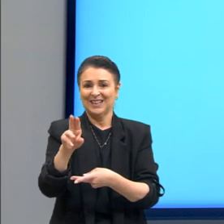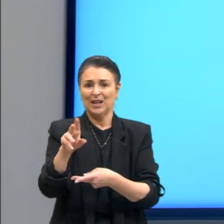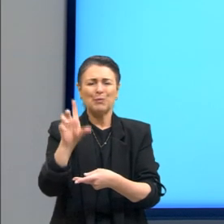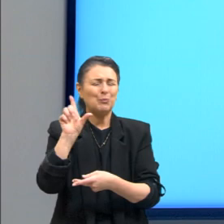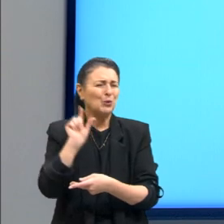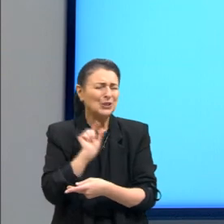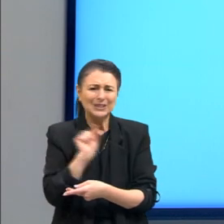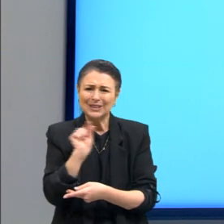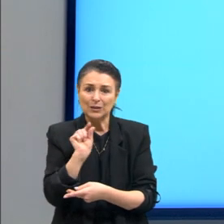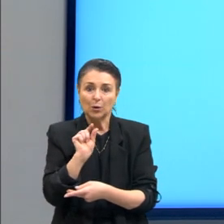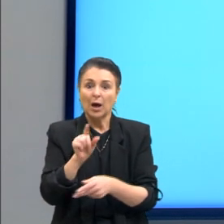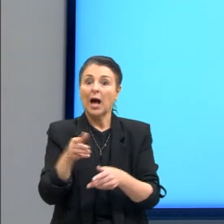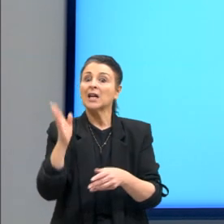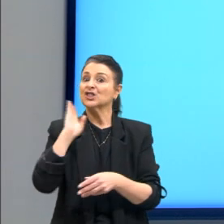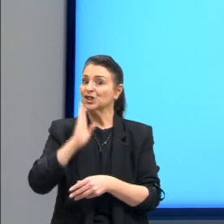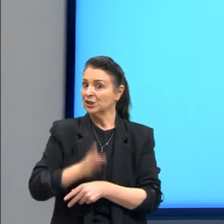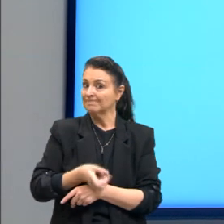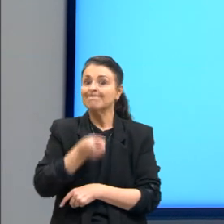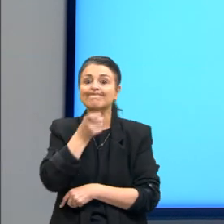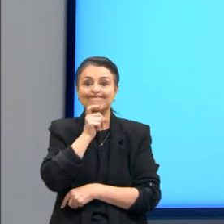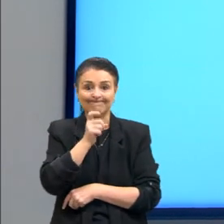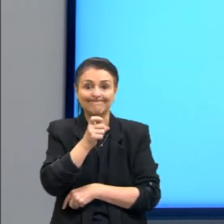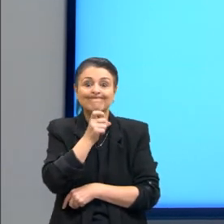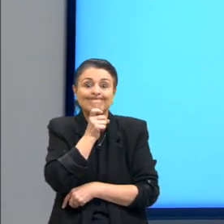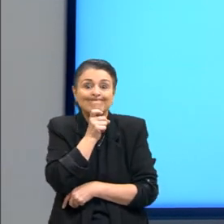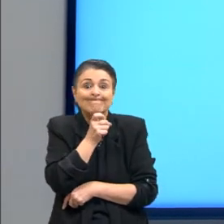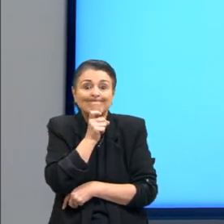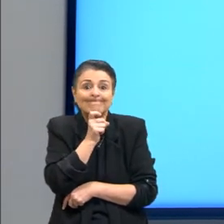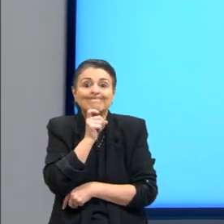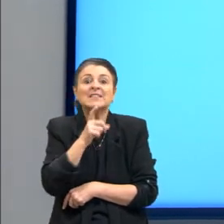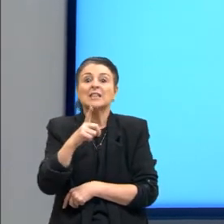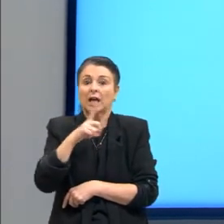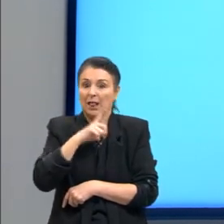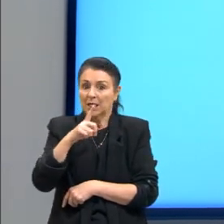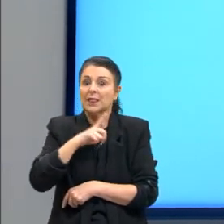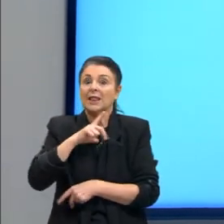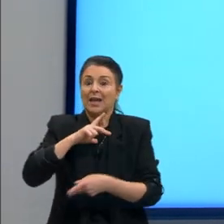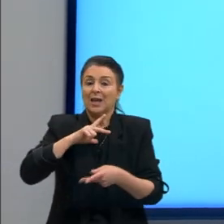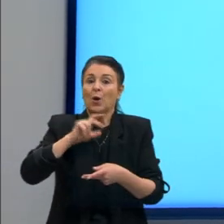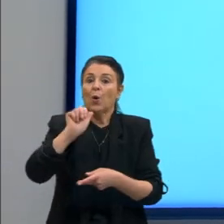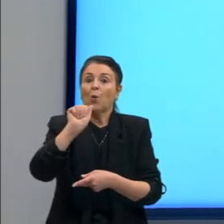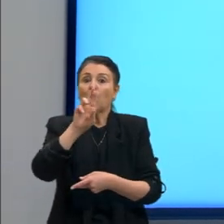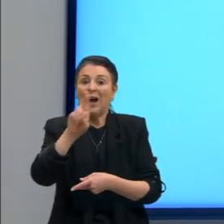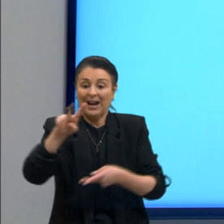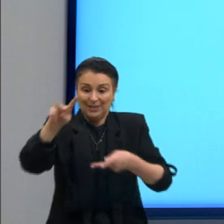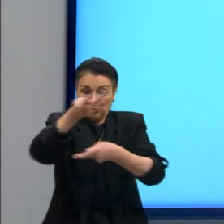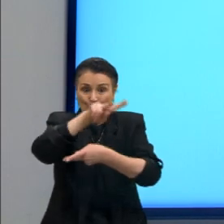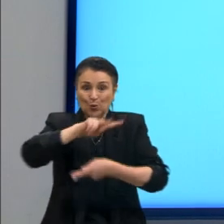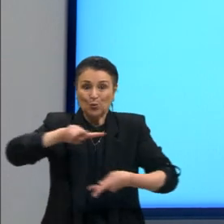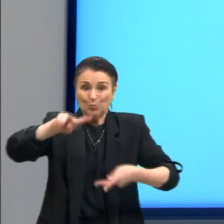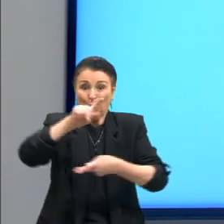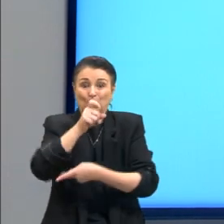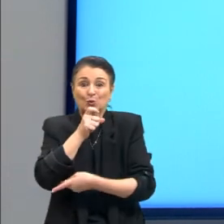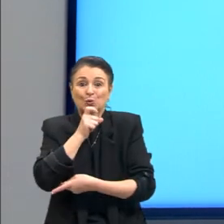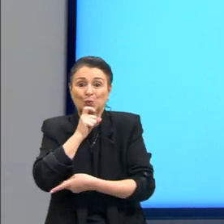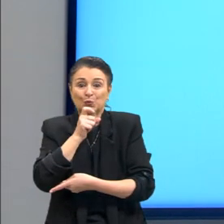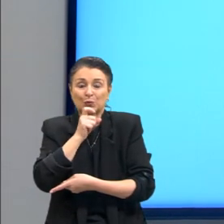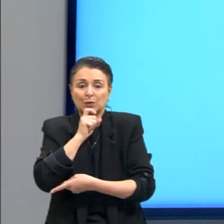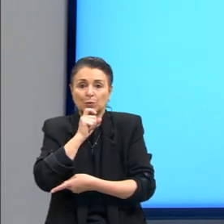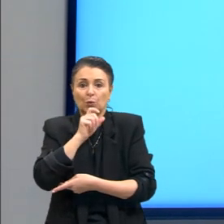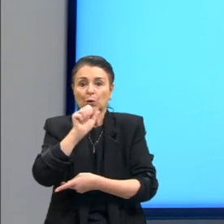Já no inverno, nós temos a atuação dessa massa polar antártica, atlântica, desculpa, polar